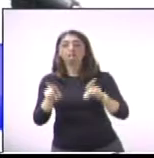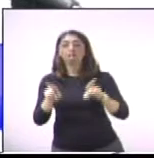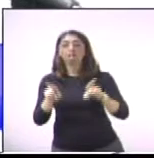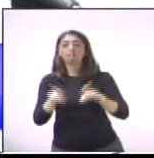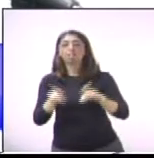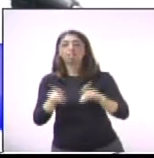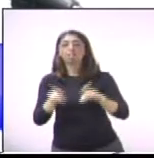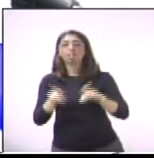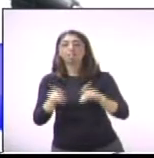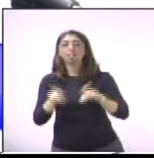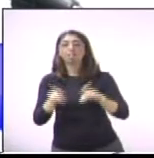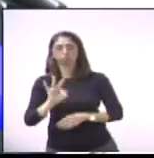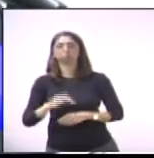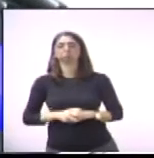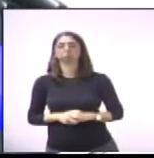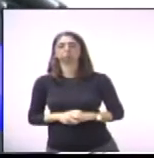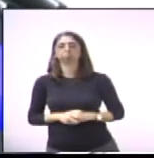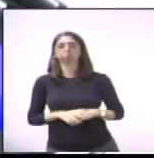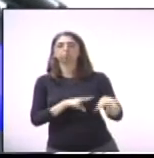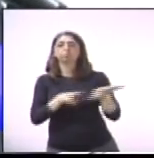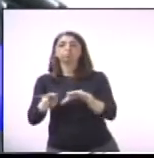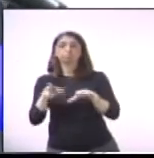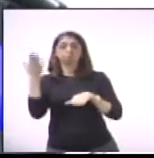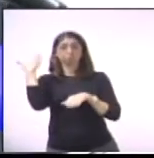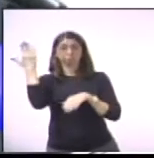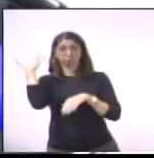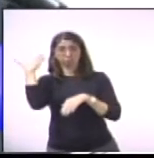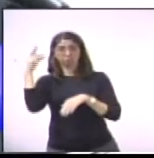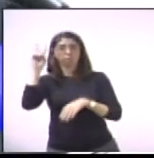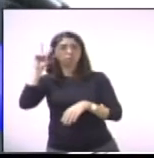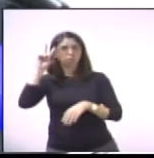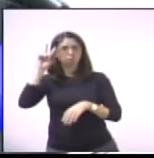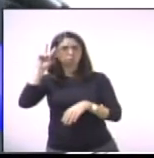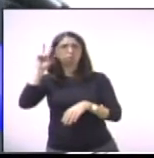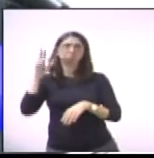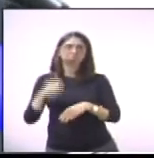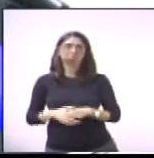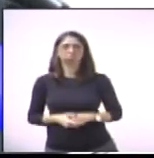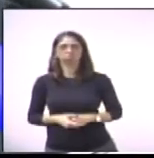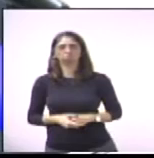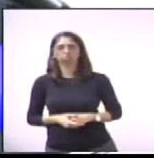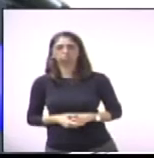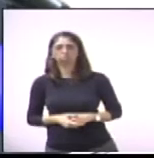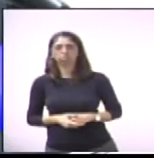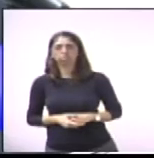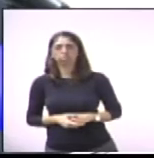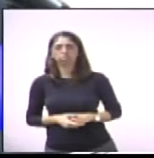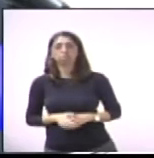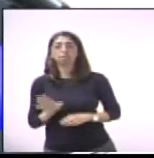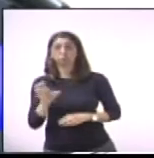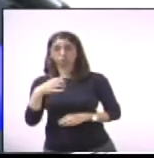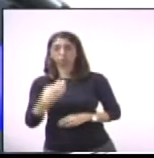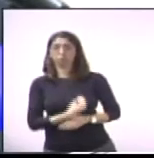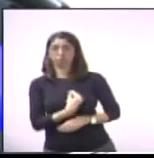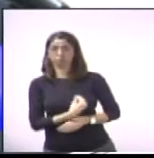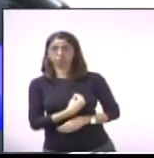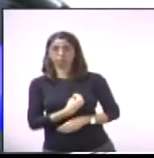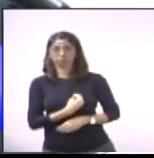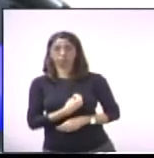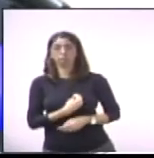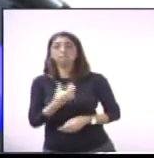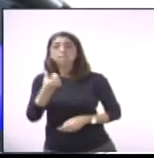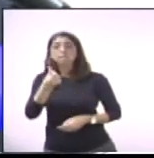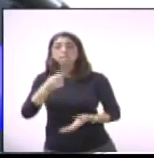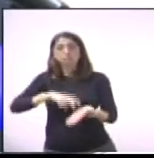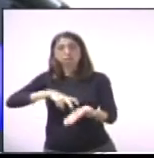universitário. semana passada, segunda-feira, estive seis horas da